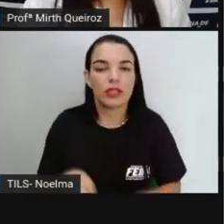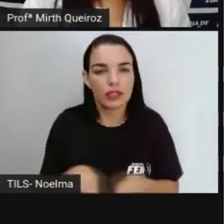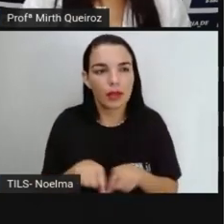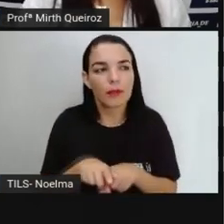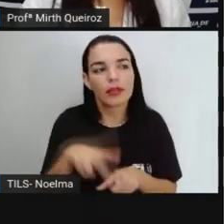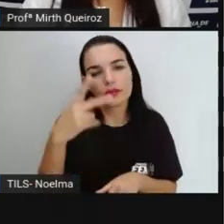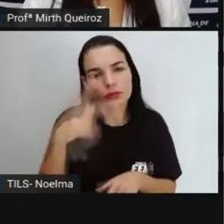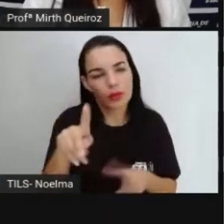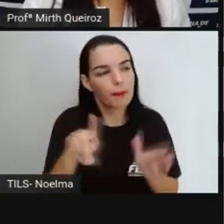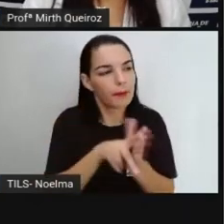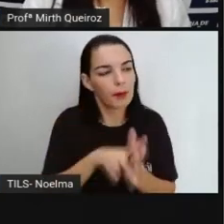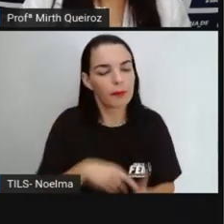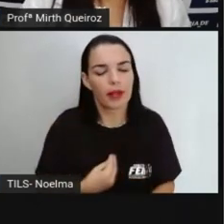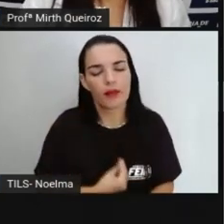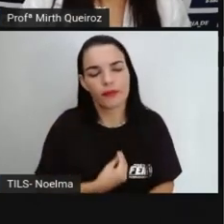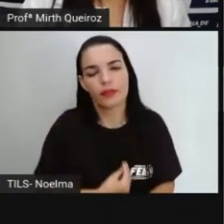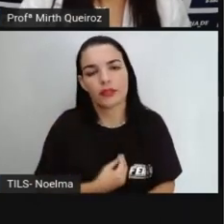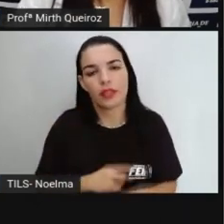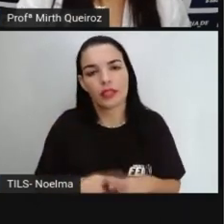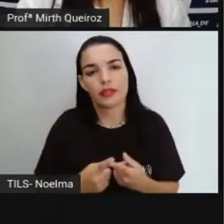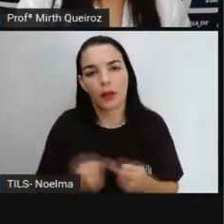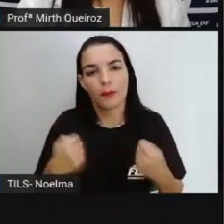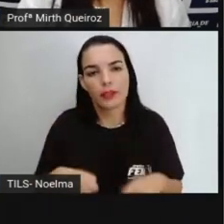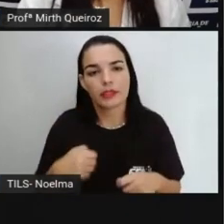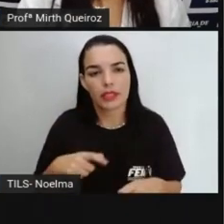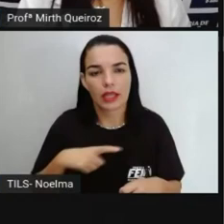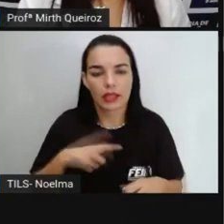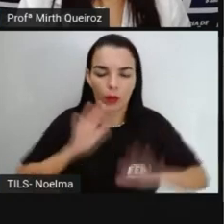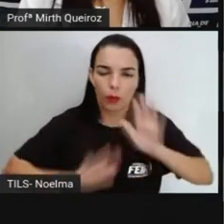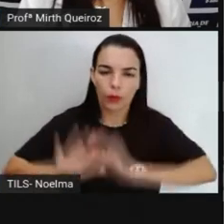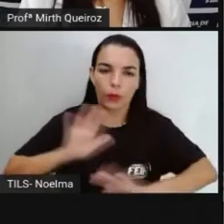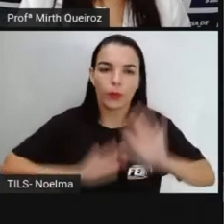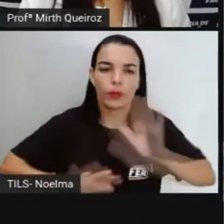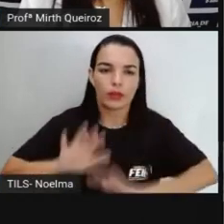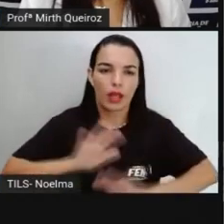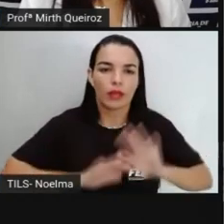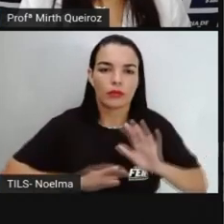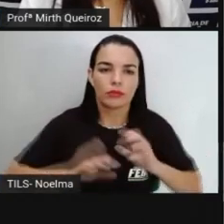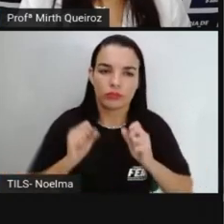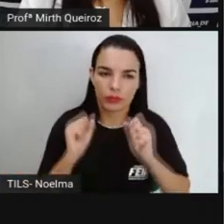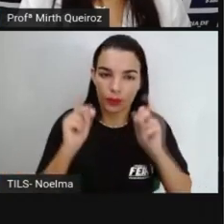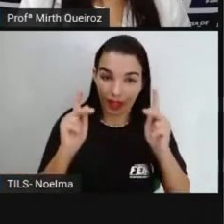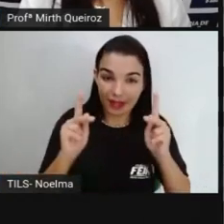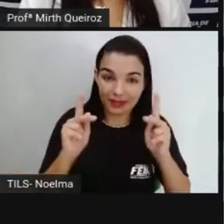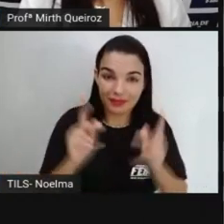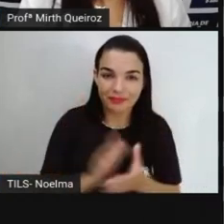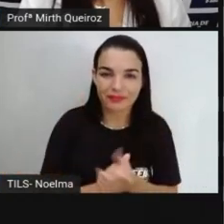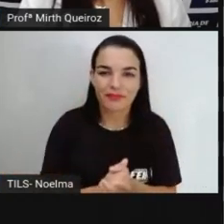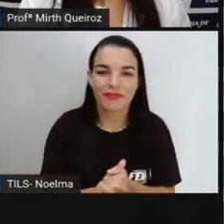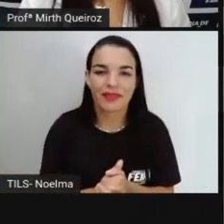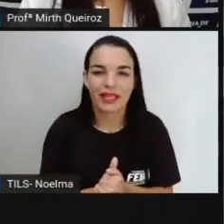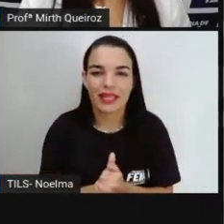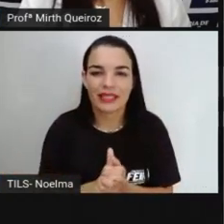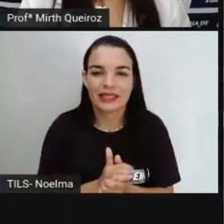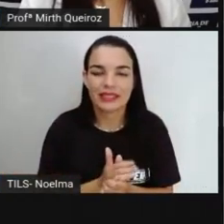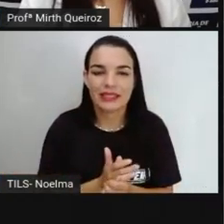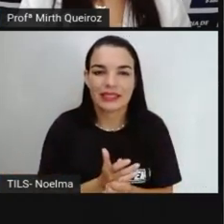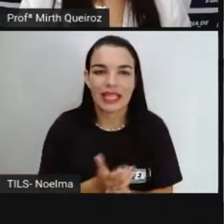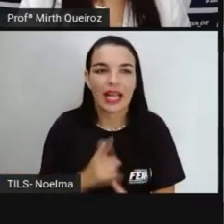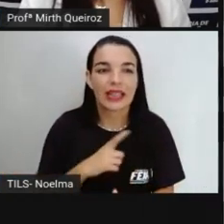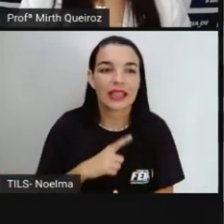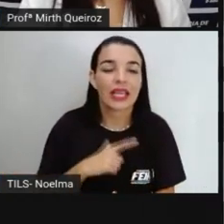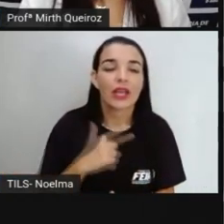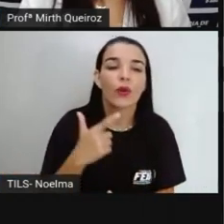própria vida Então a gente tem que tomar Muito cuidado Com o que A gente Diz Certo? E eu trouxe aqui Para vocês